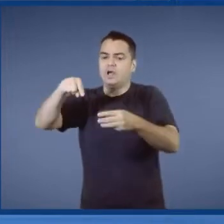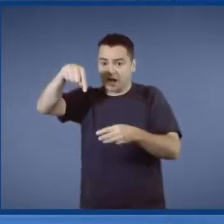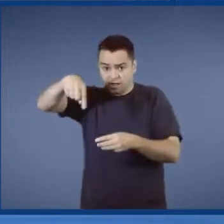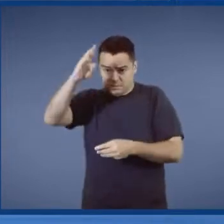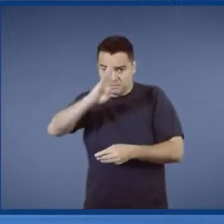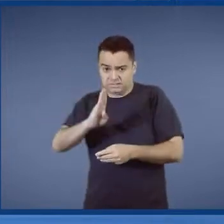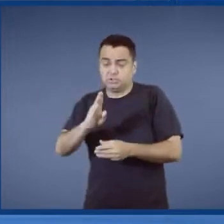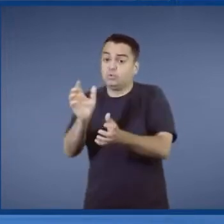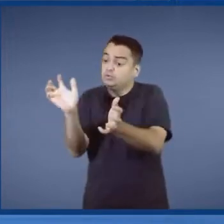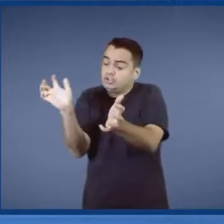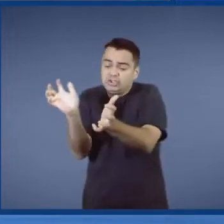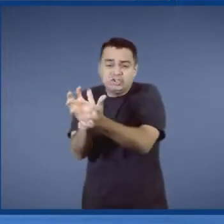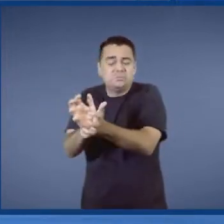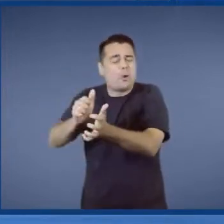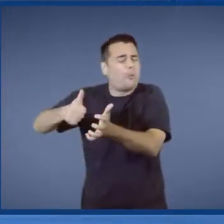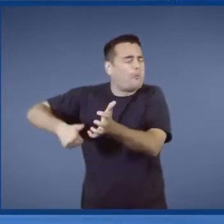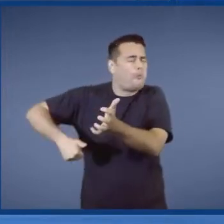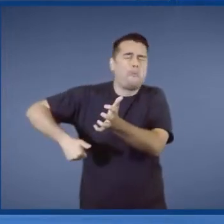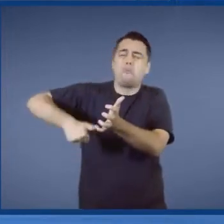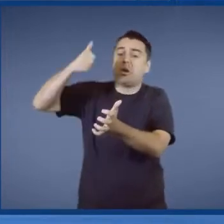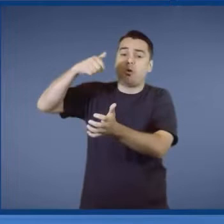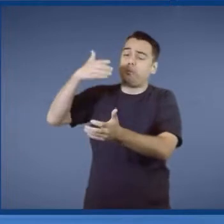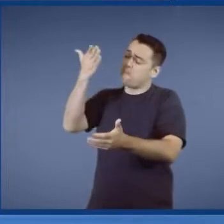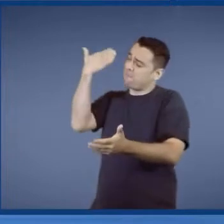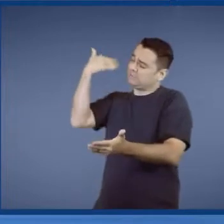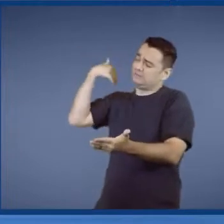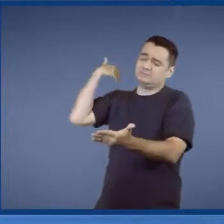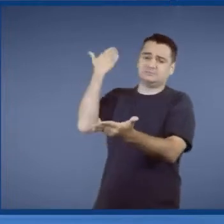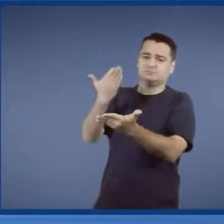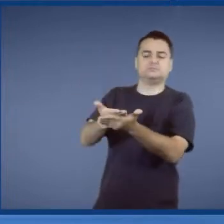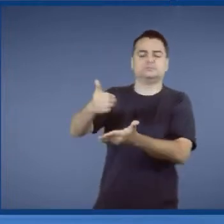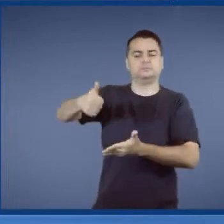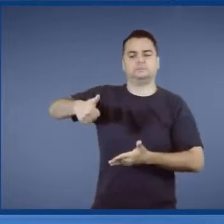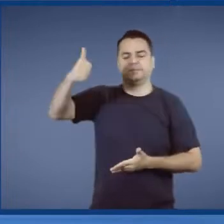O melhor. Não tem nada diferente disso. É o melhor.